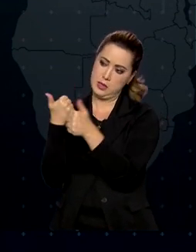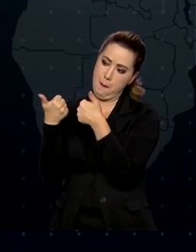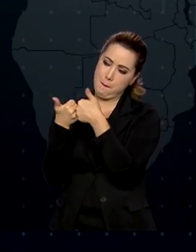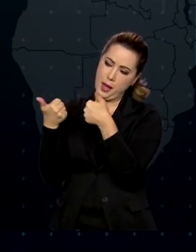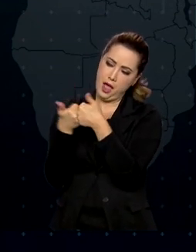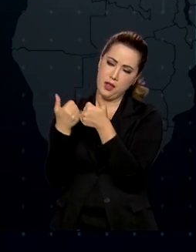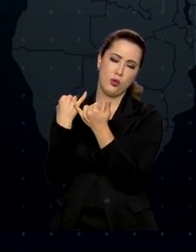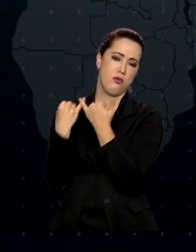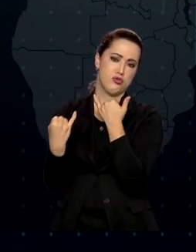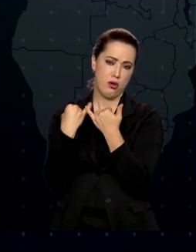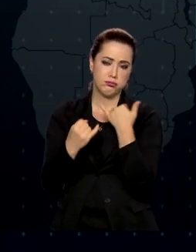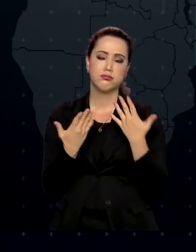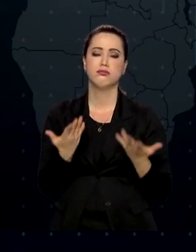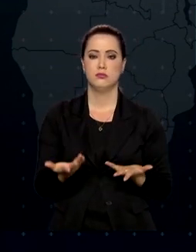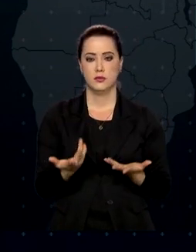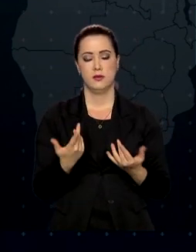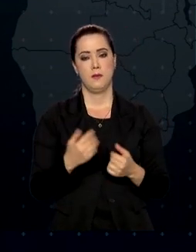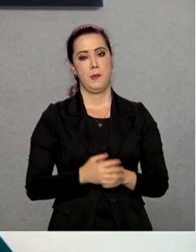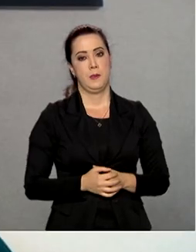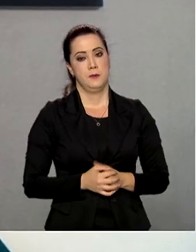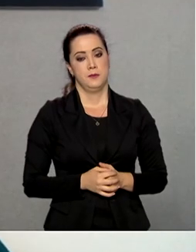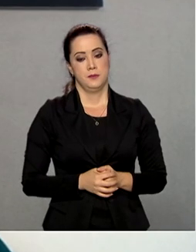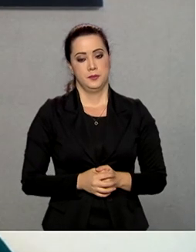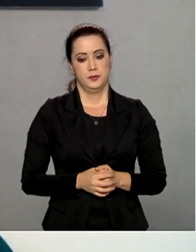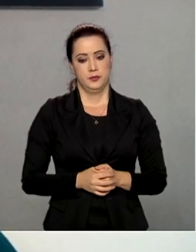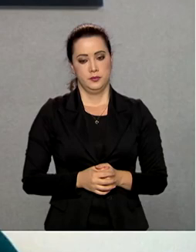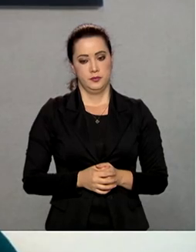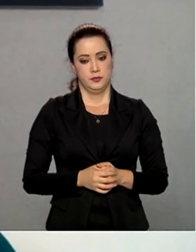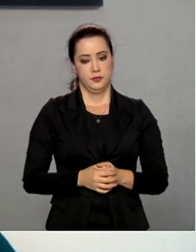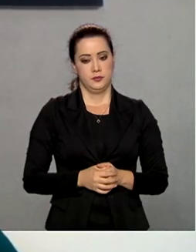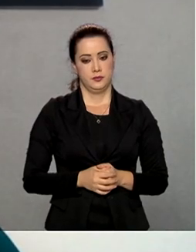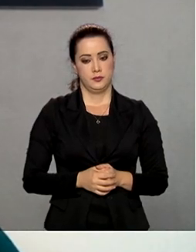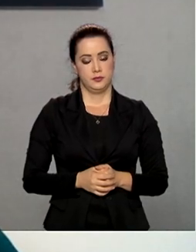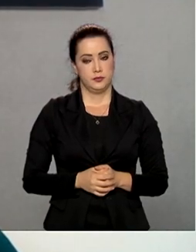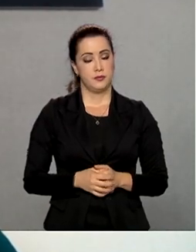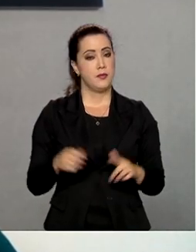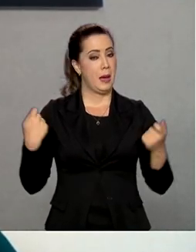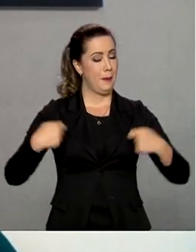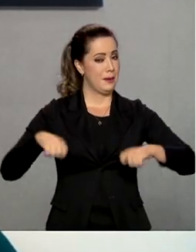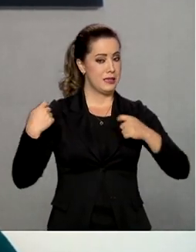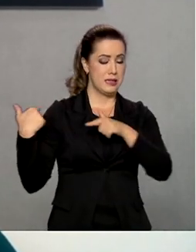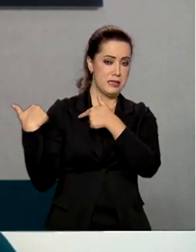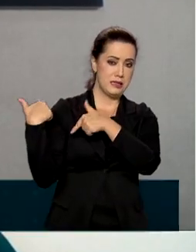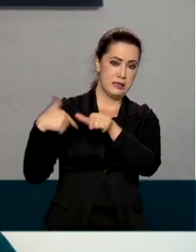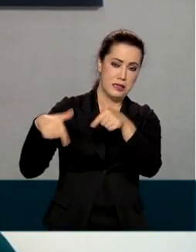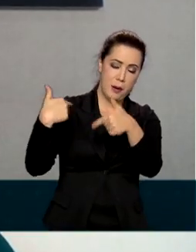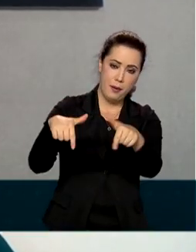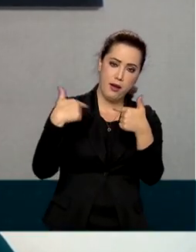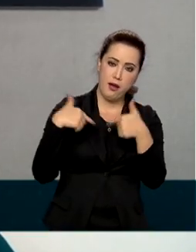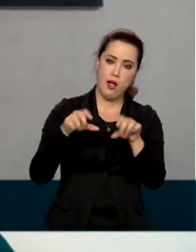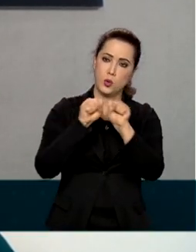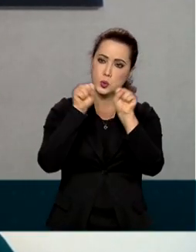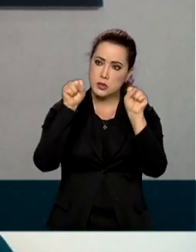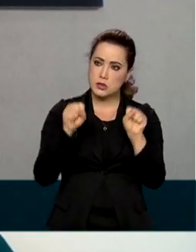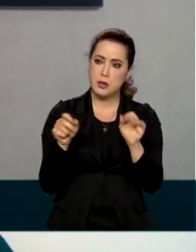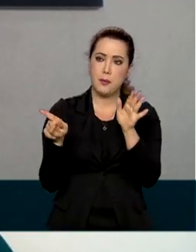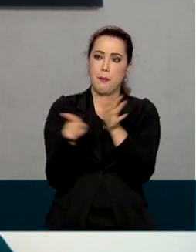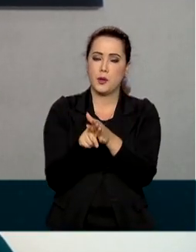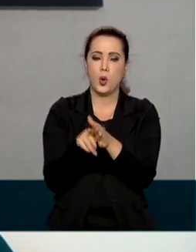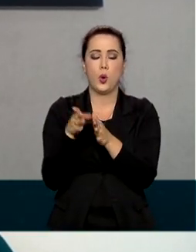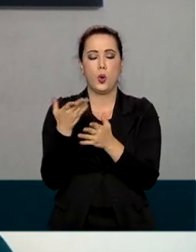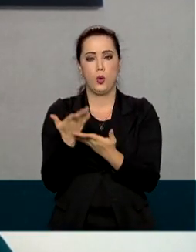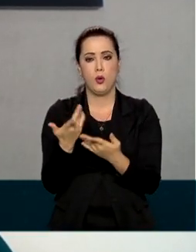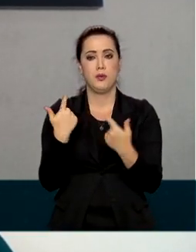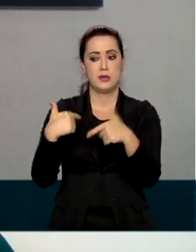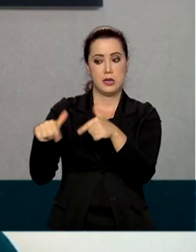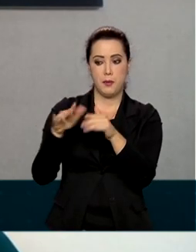cidades gêmeas na região de fronteira. Atuar de uma forma sistematizada, a partir dessas linhas de atuação na